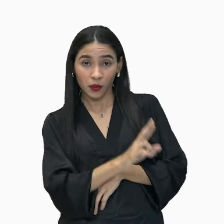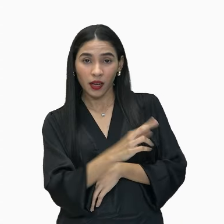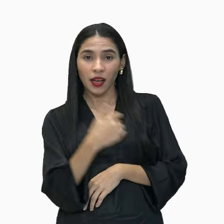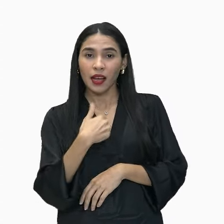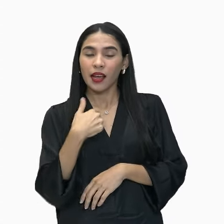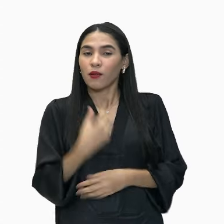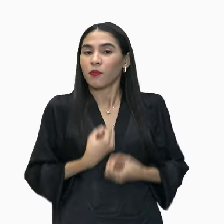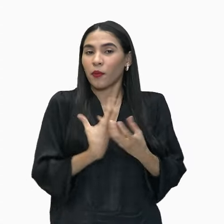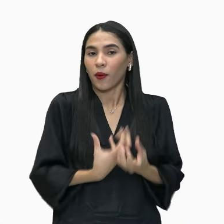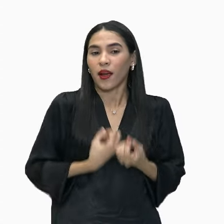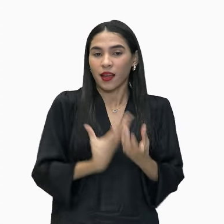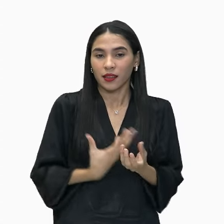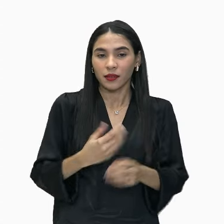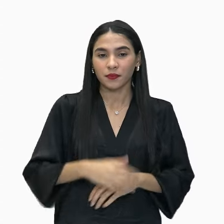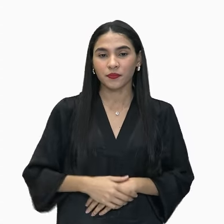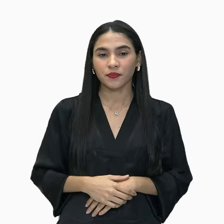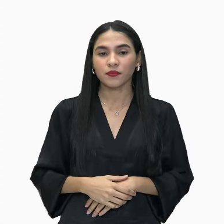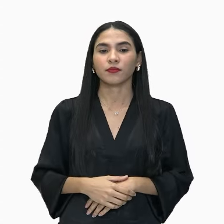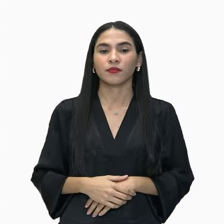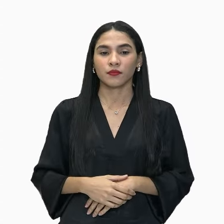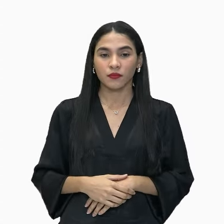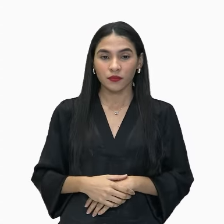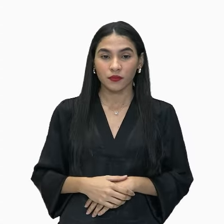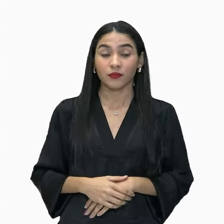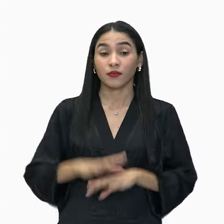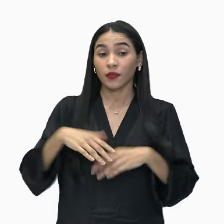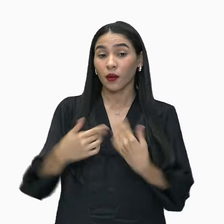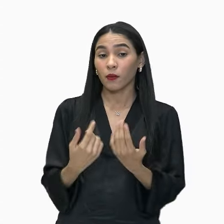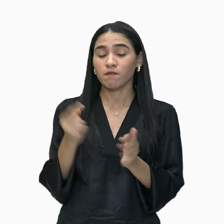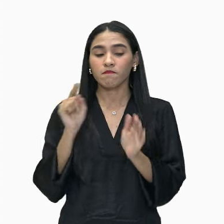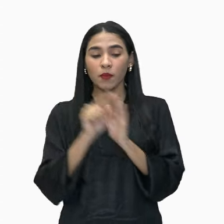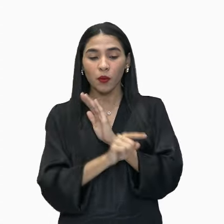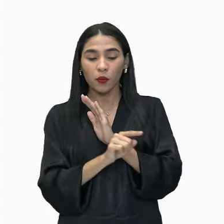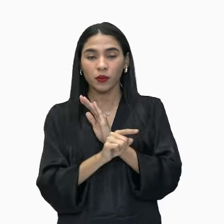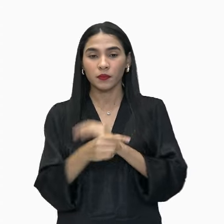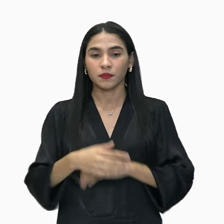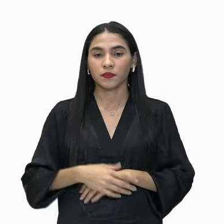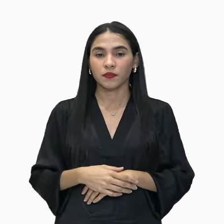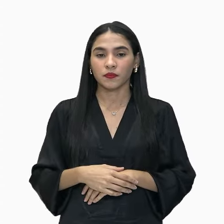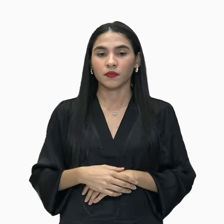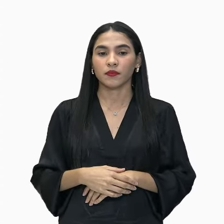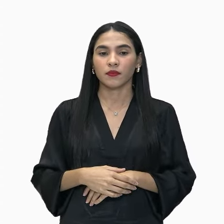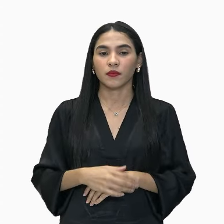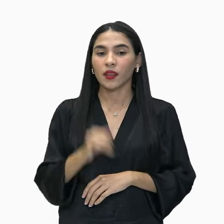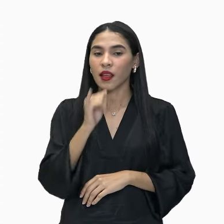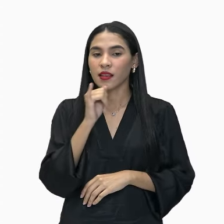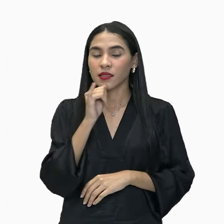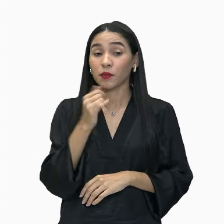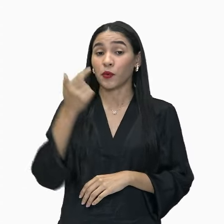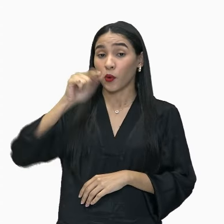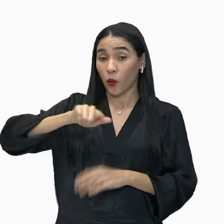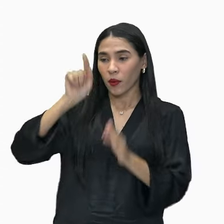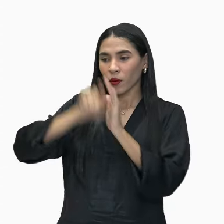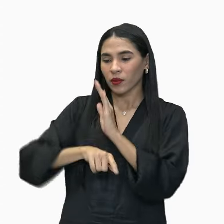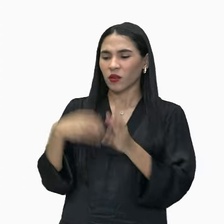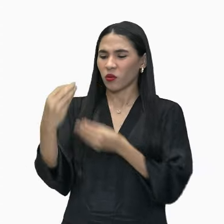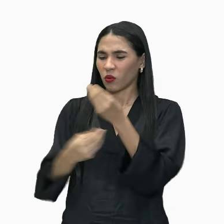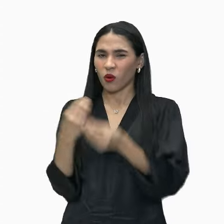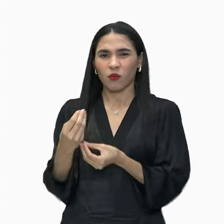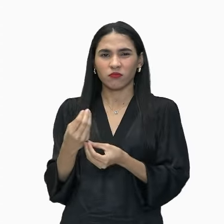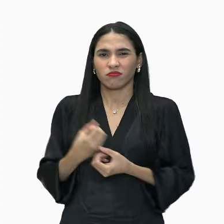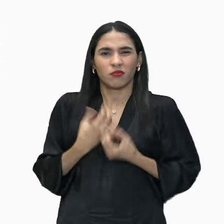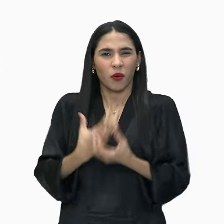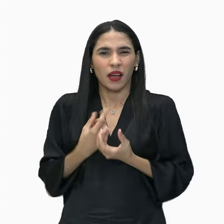poeta. E aí, aquele que pergunta, torna a perguntar, como assim, poeta?